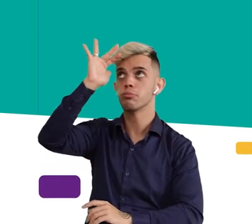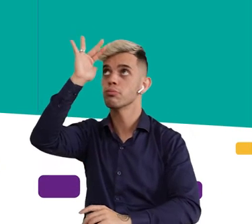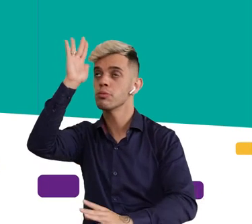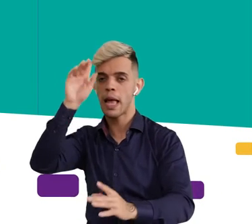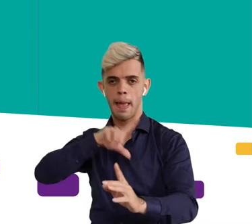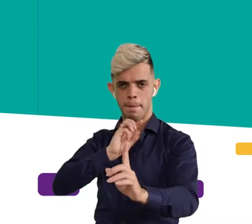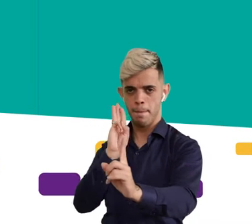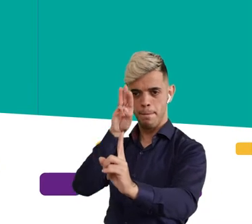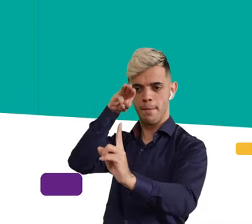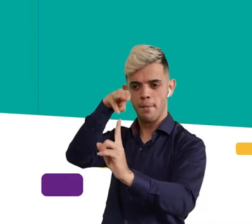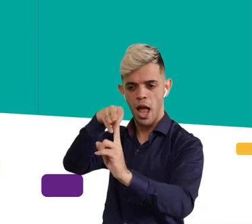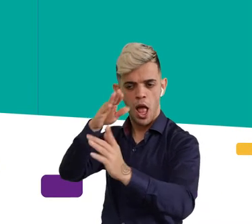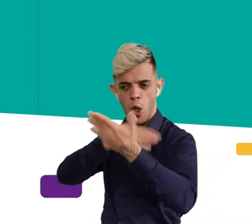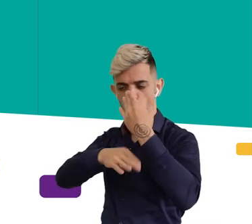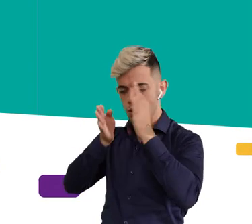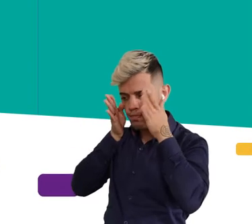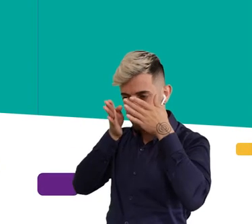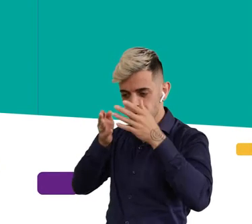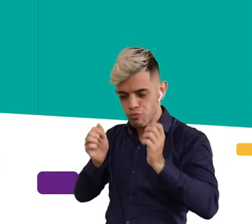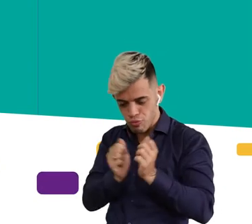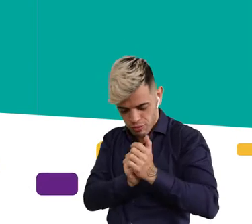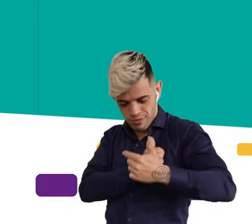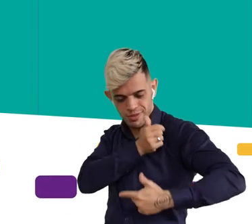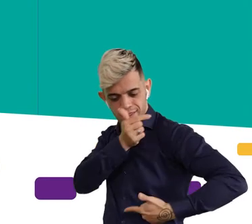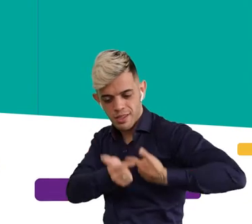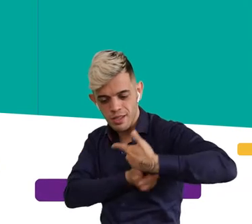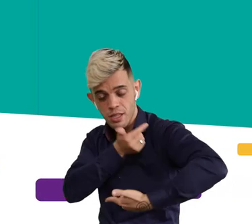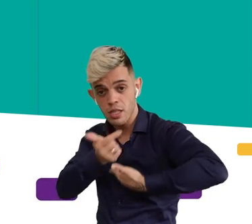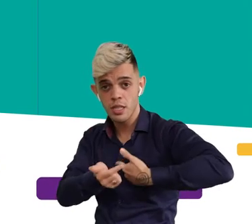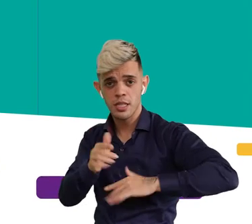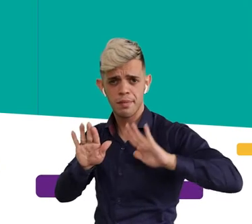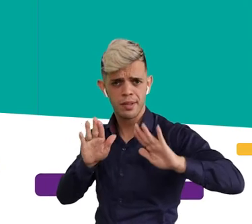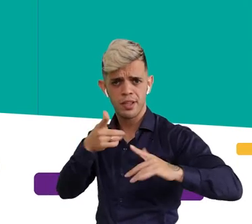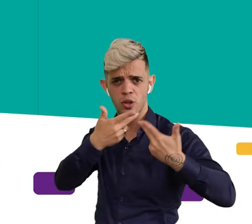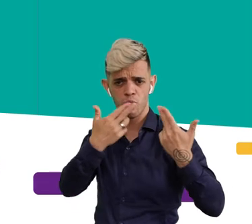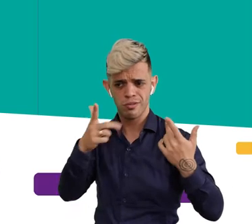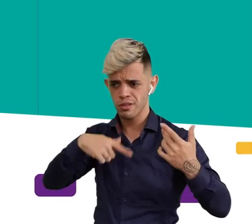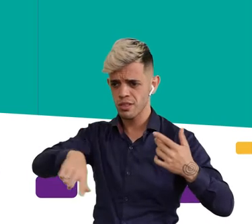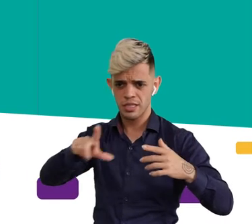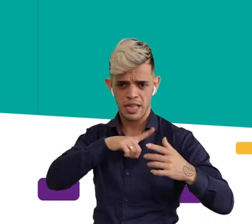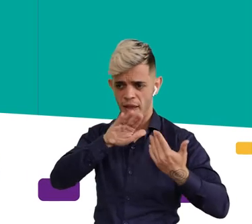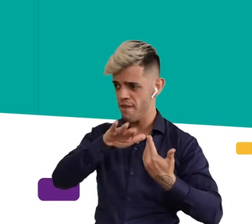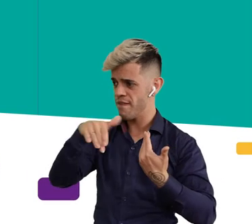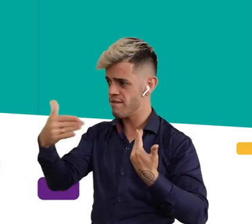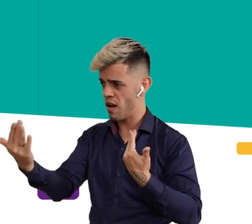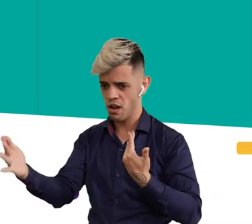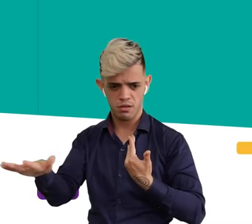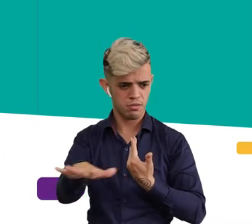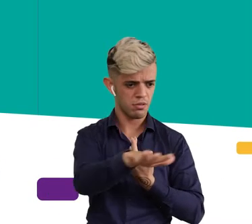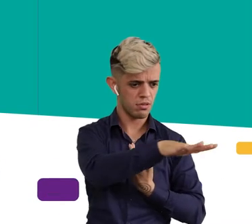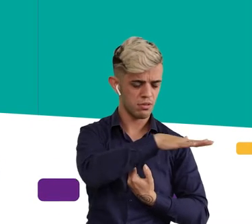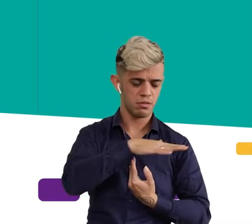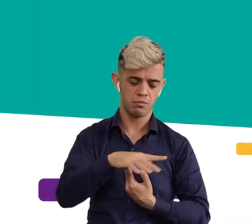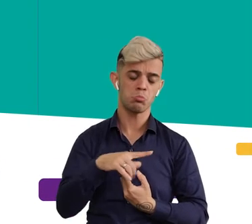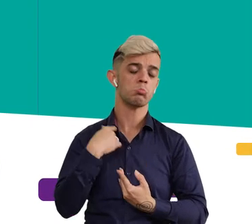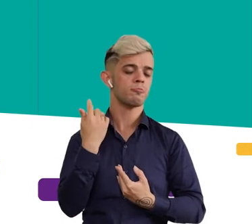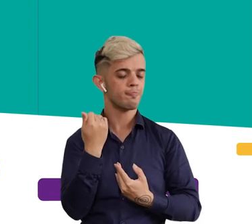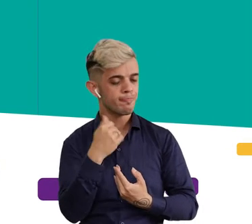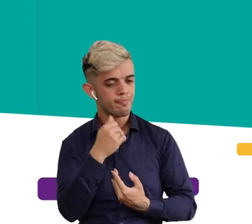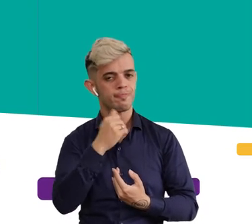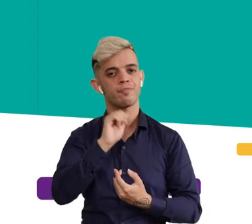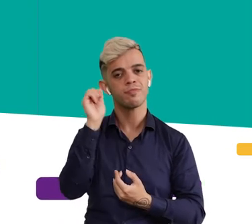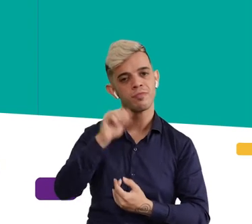Correr atrás dos sonhos, das metas. Apesar de todo o cenário que vivemos hoje,